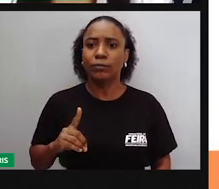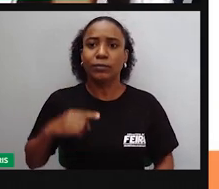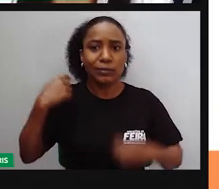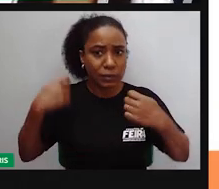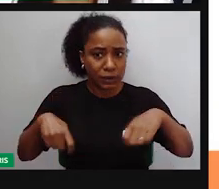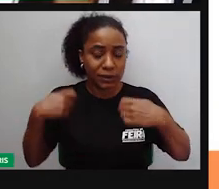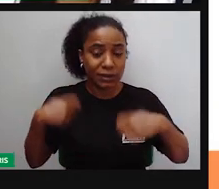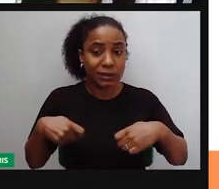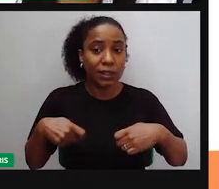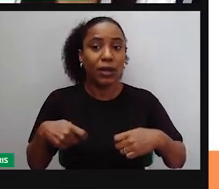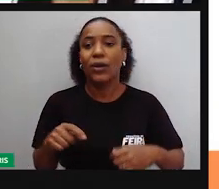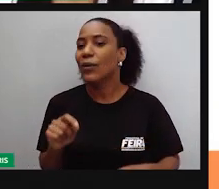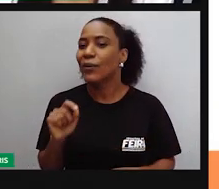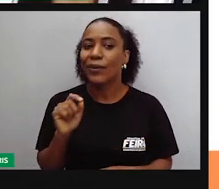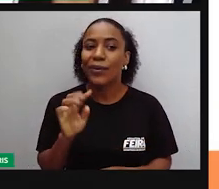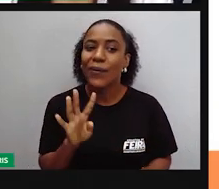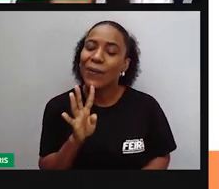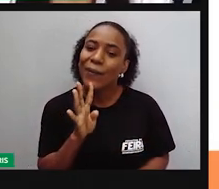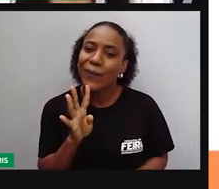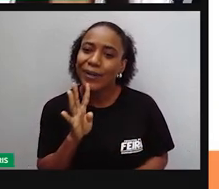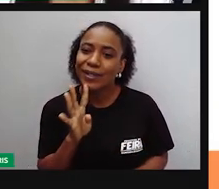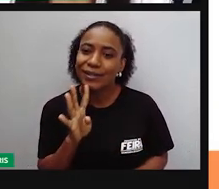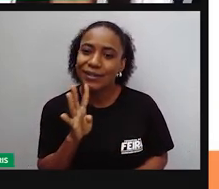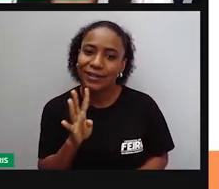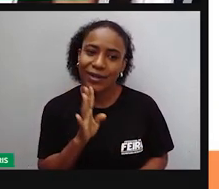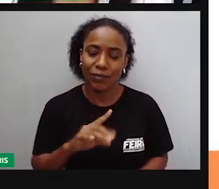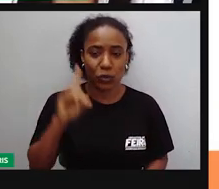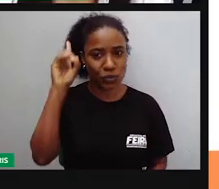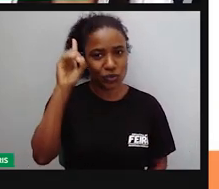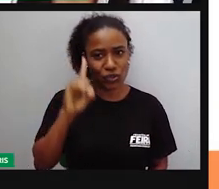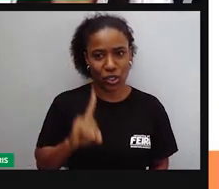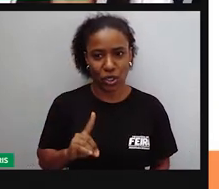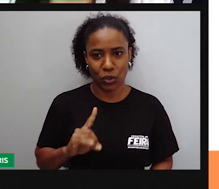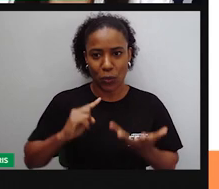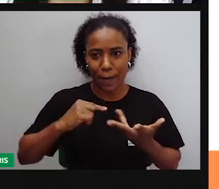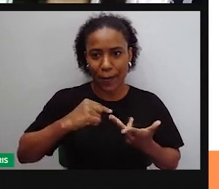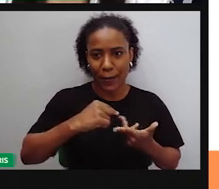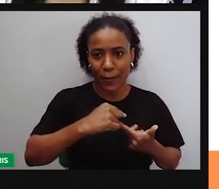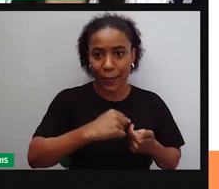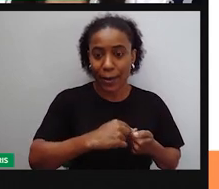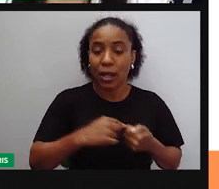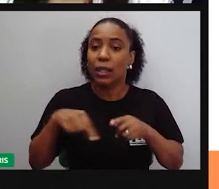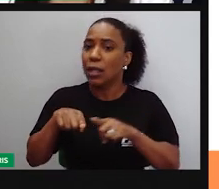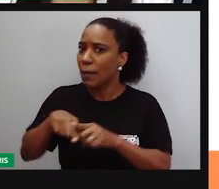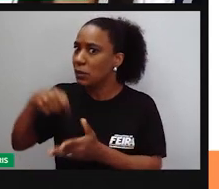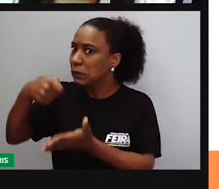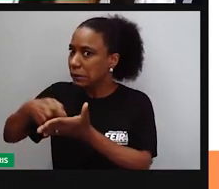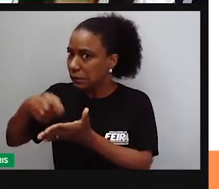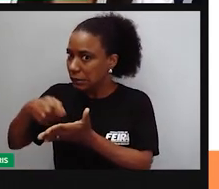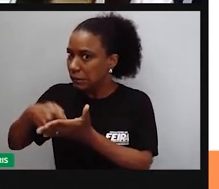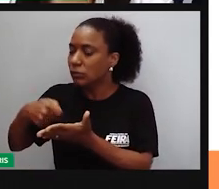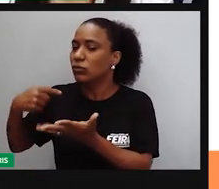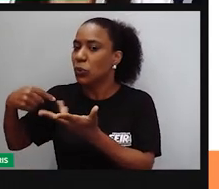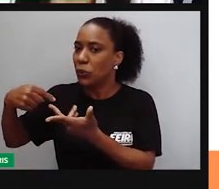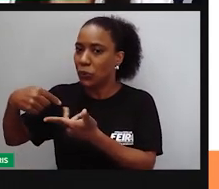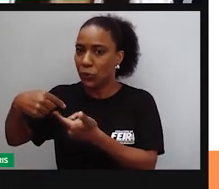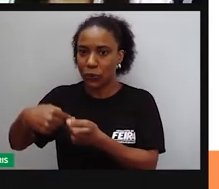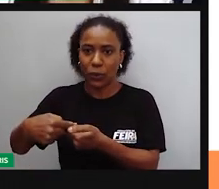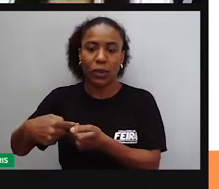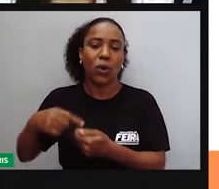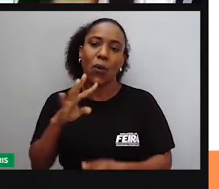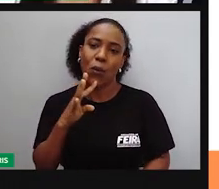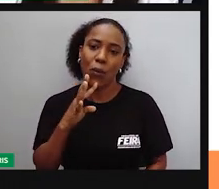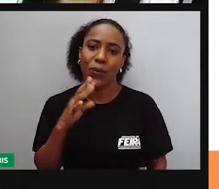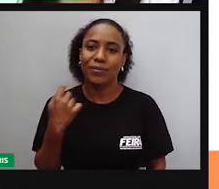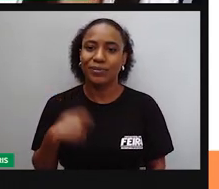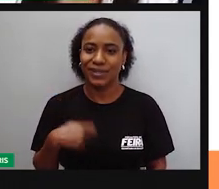precisa aí conhecer os nossos direitos e os nossos deveres. Antes de colocar isso em prática, né? Antes